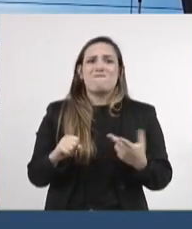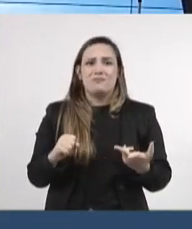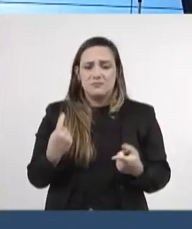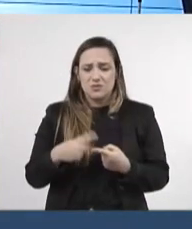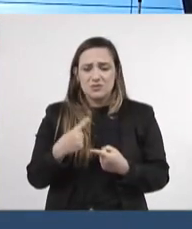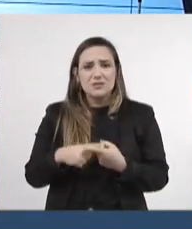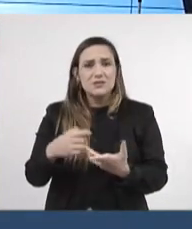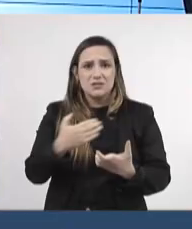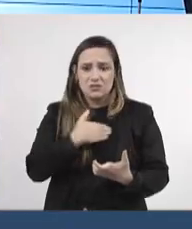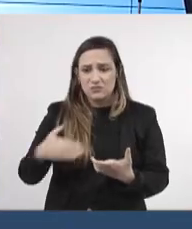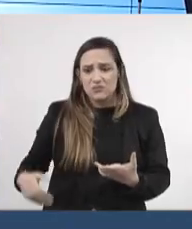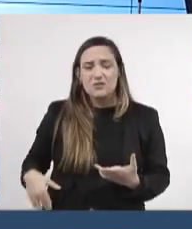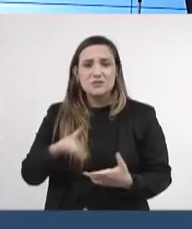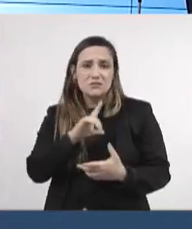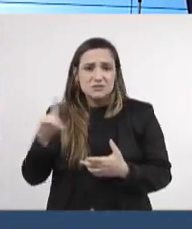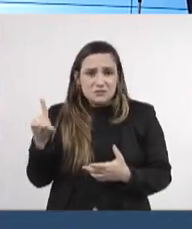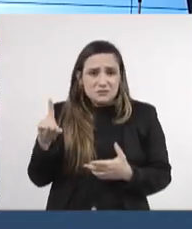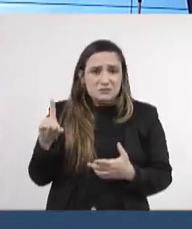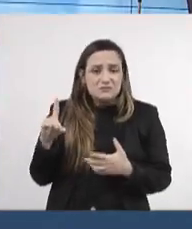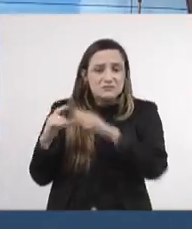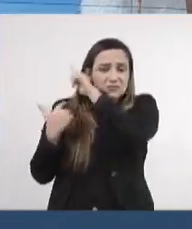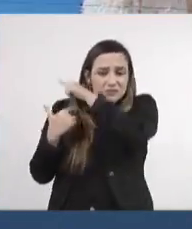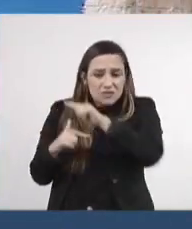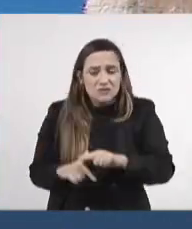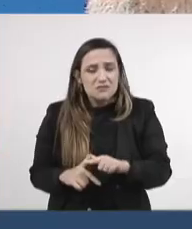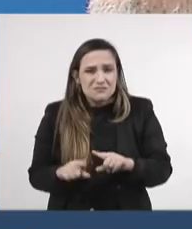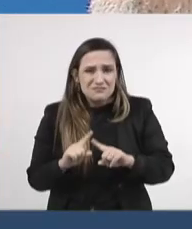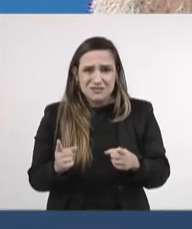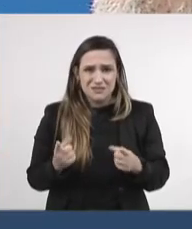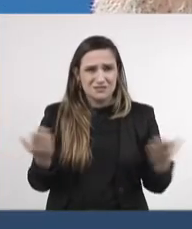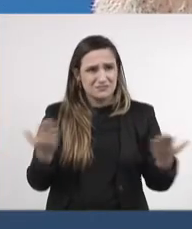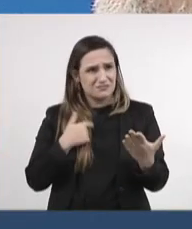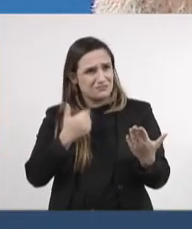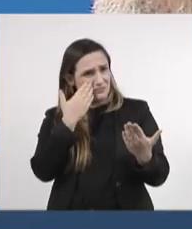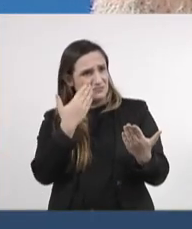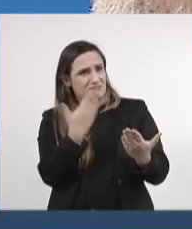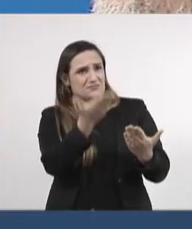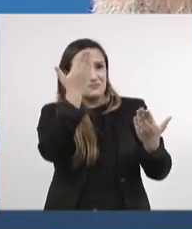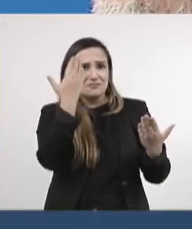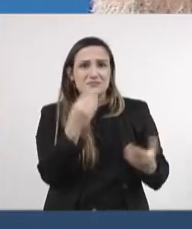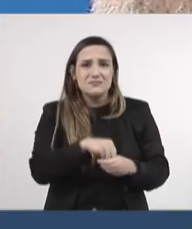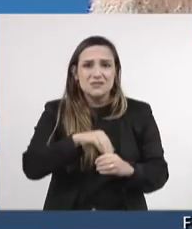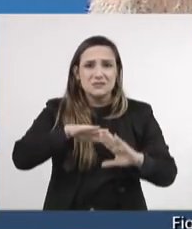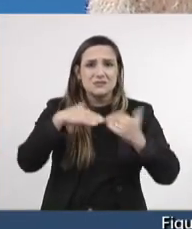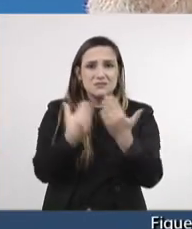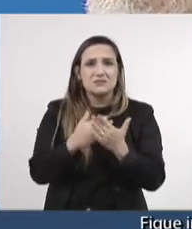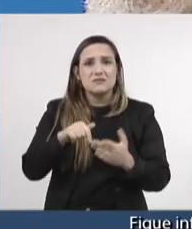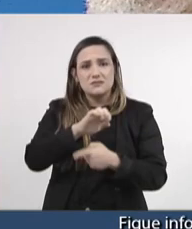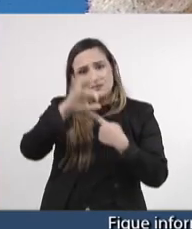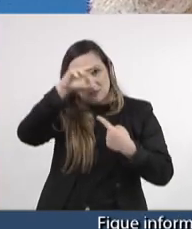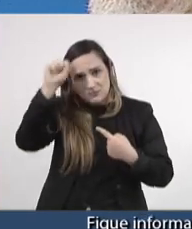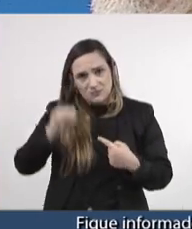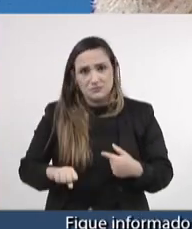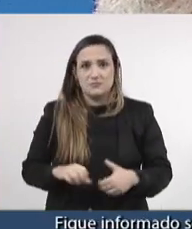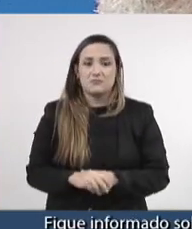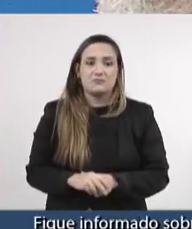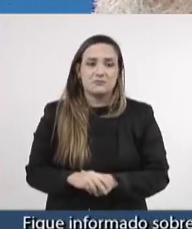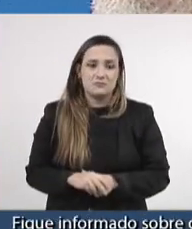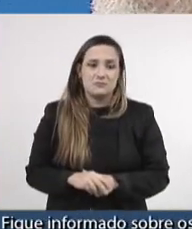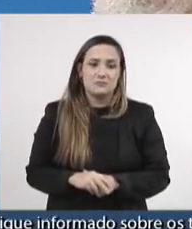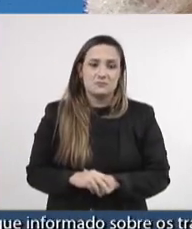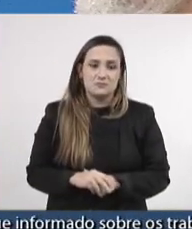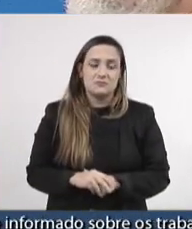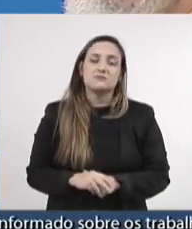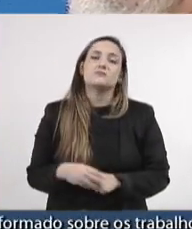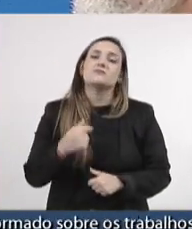governador de direito, um governador conservador, e nós estamos vendo isso aí dentro das escolas do Mato Grosso do Sul. E, novamente,